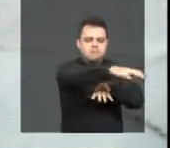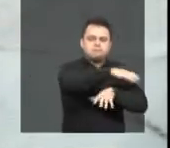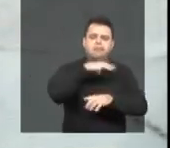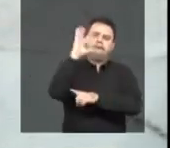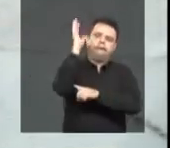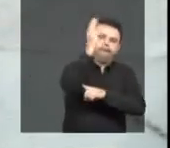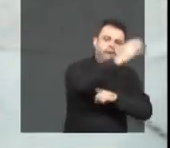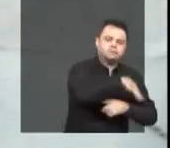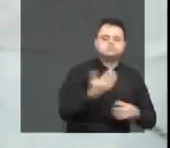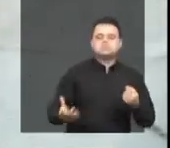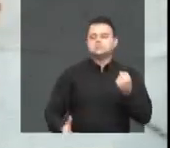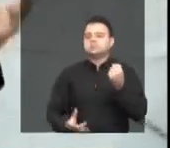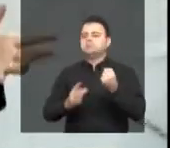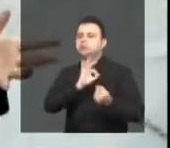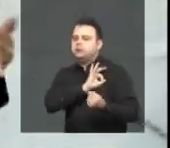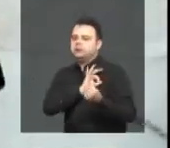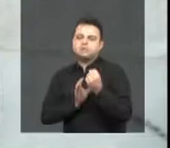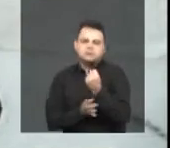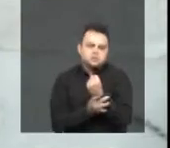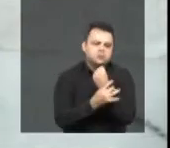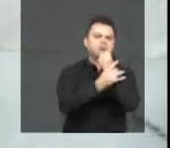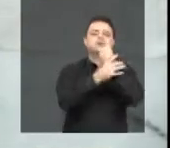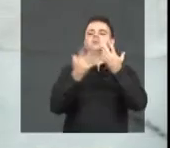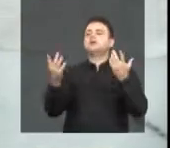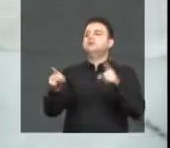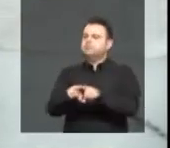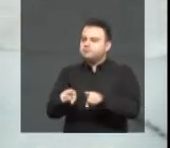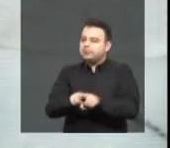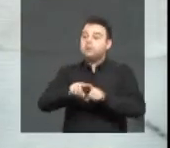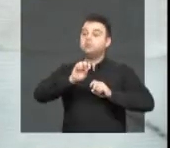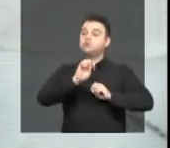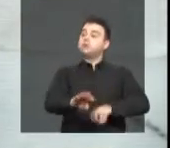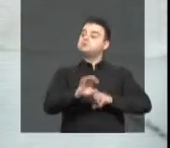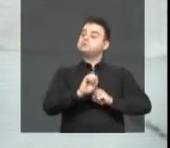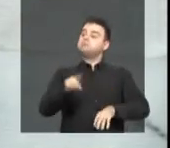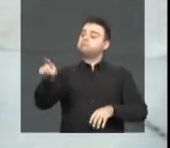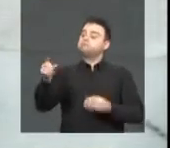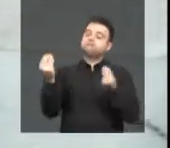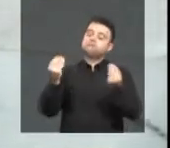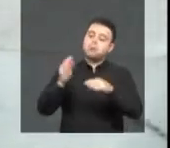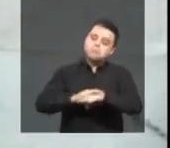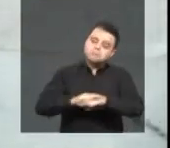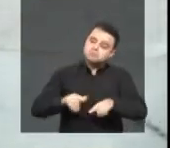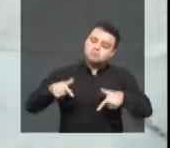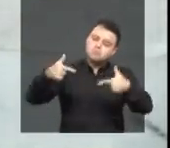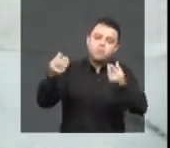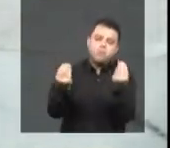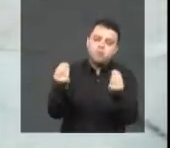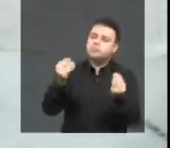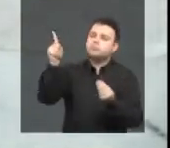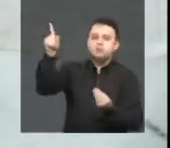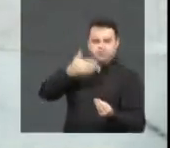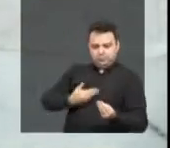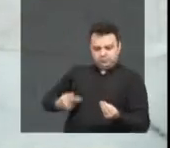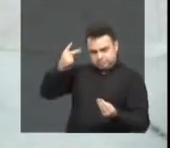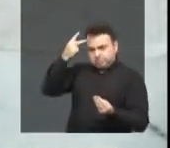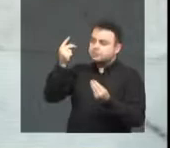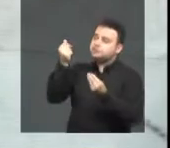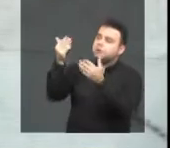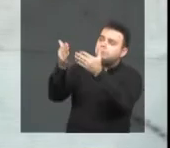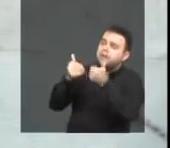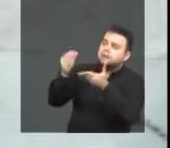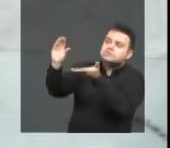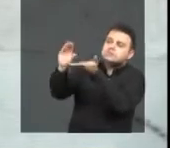gente já falou aqui de meio ambiente, segurança pública. Gostaria de falar também a respeito da educação, porque o senhor também buscou recursos